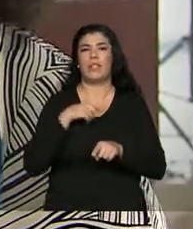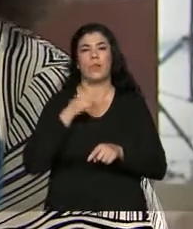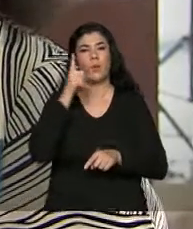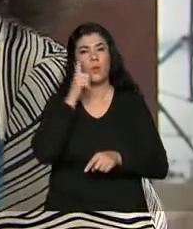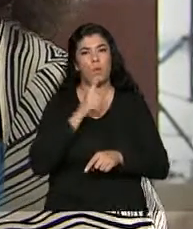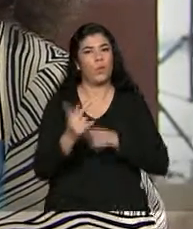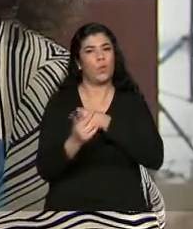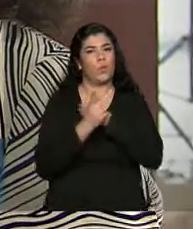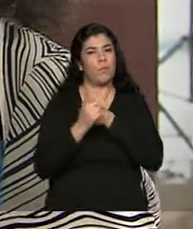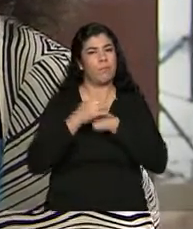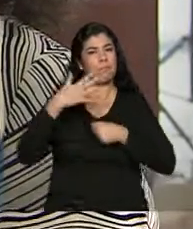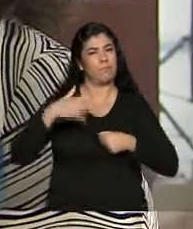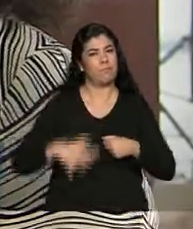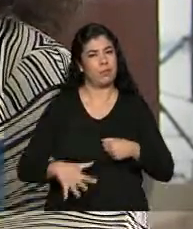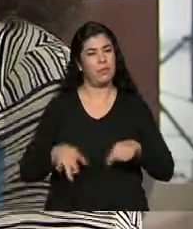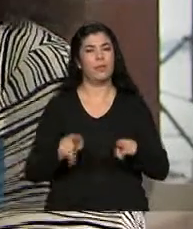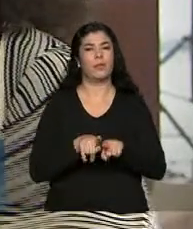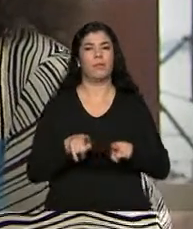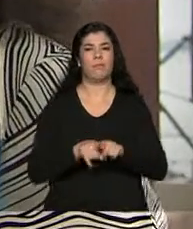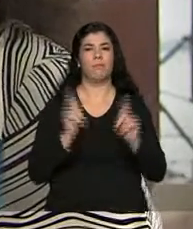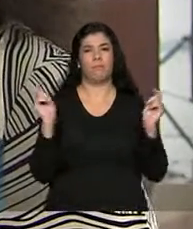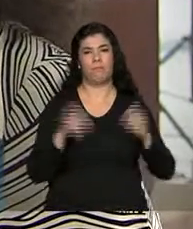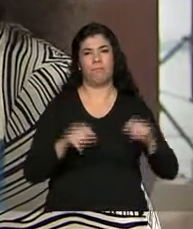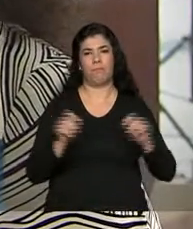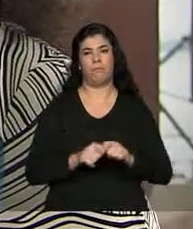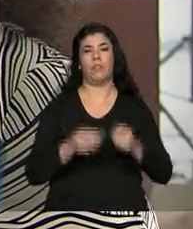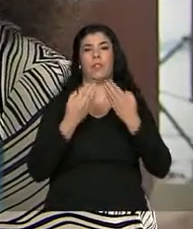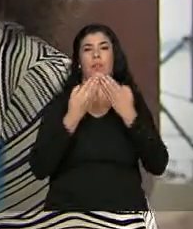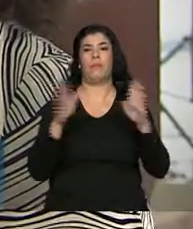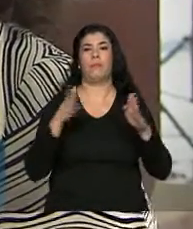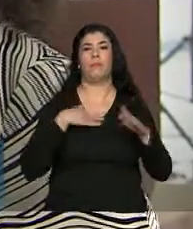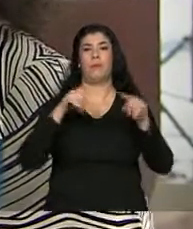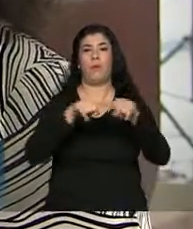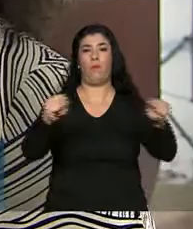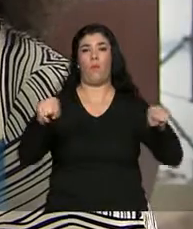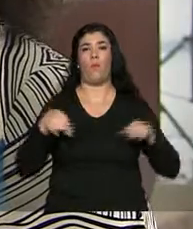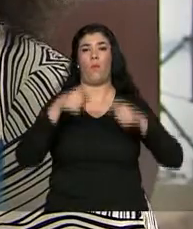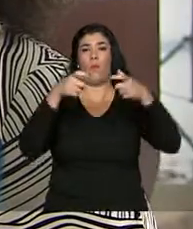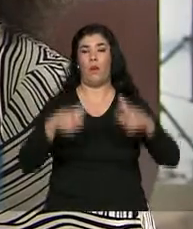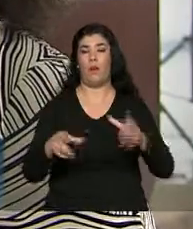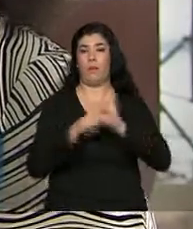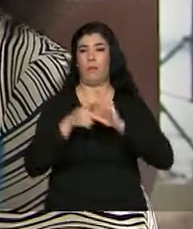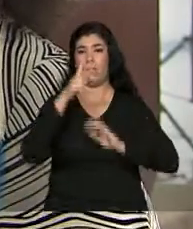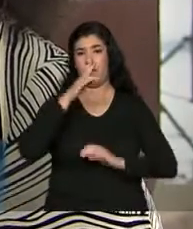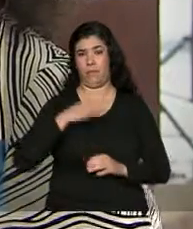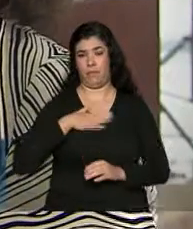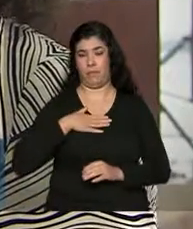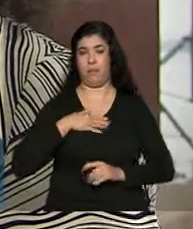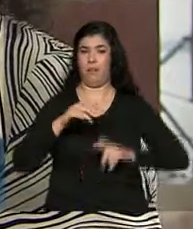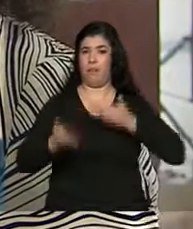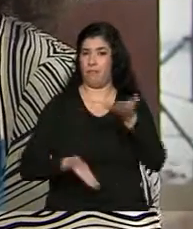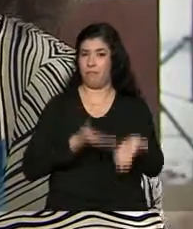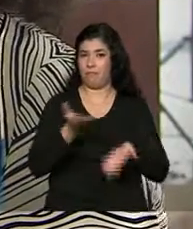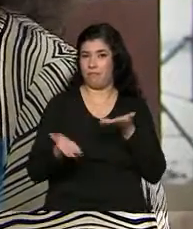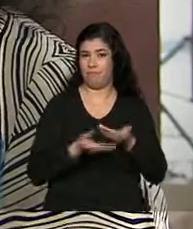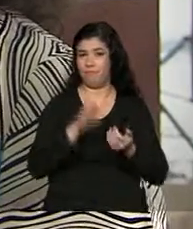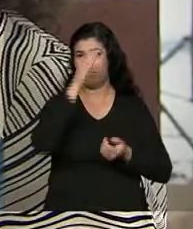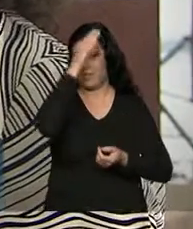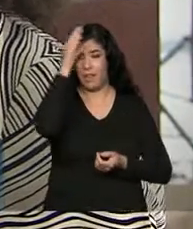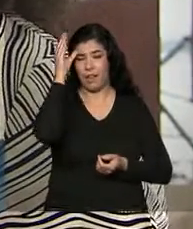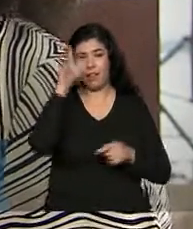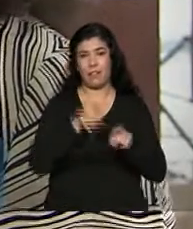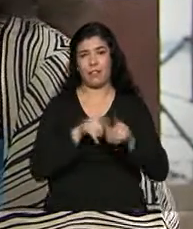barata, a possibilidade de eu abrir a minha clínica, o meu ponto de atendimento e com isso a